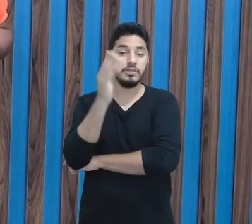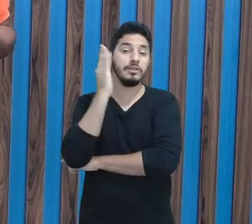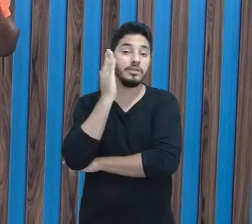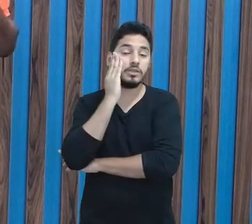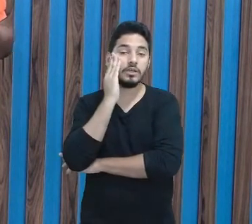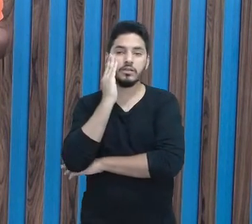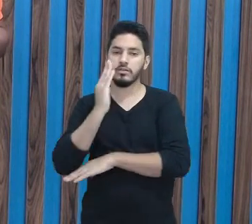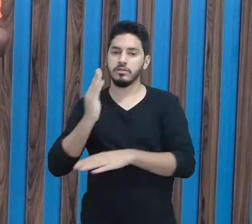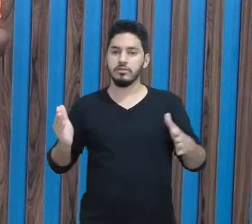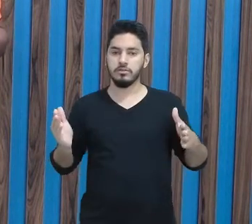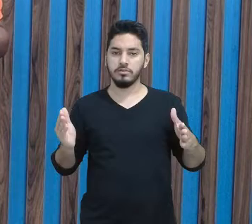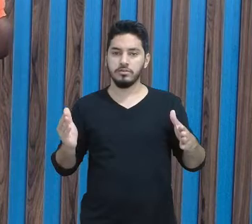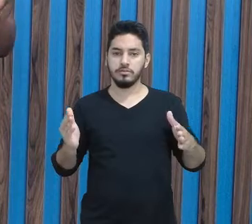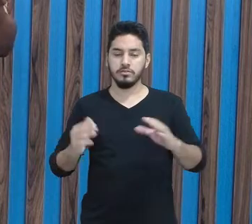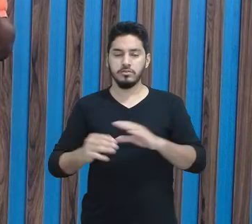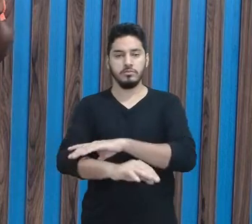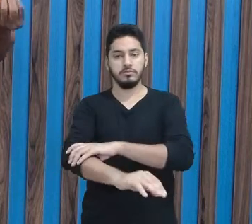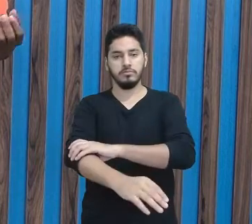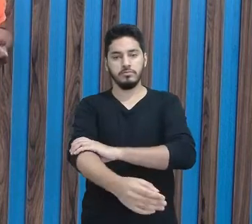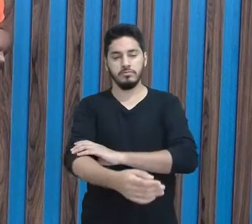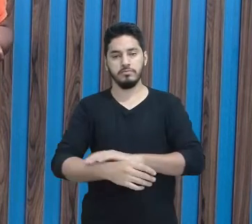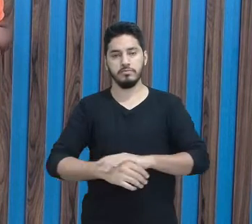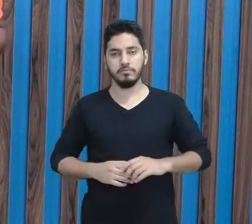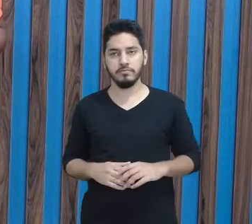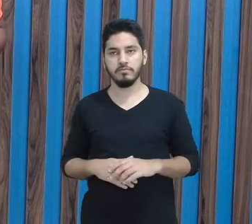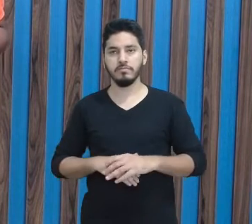faz parte da escola, do todo.